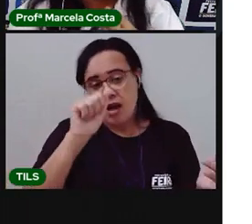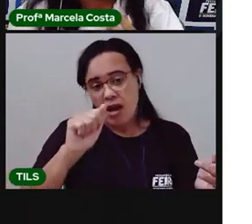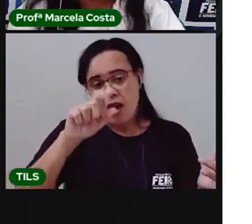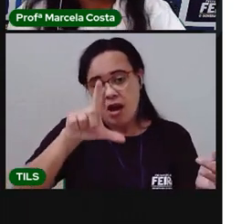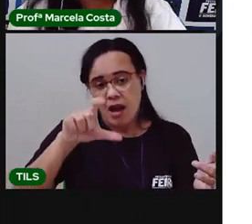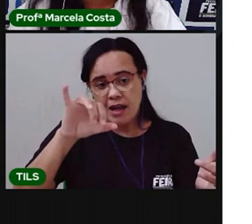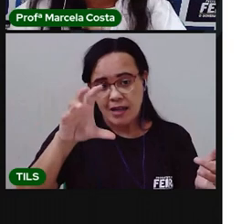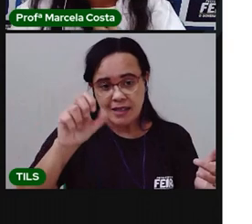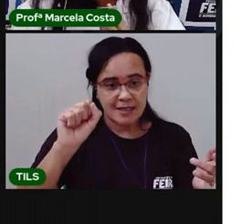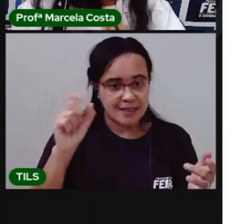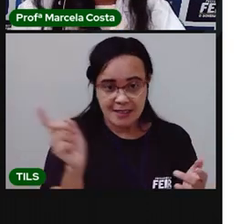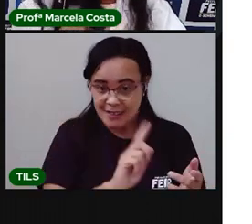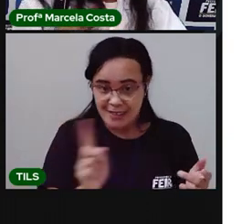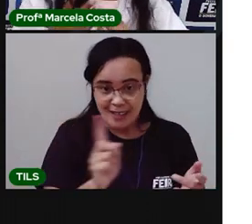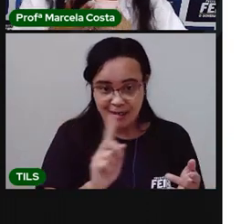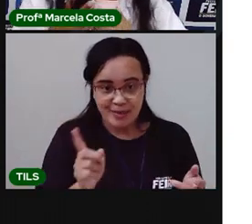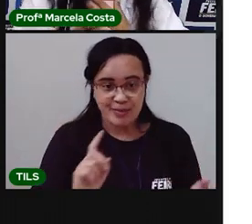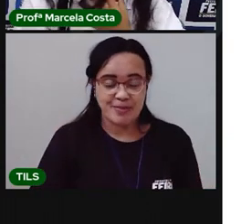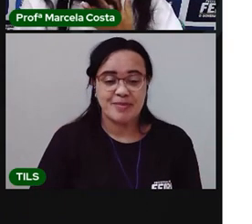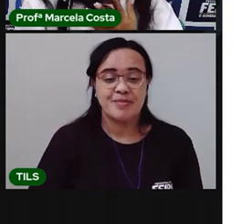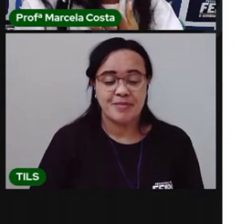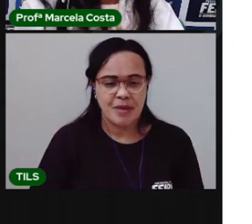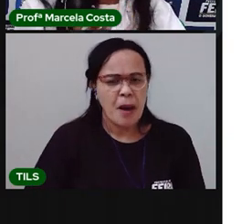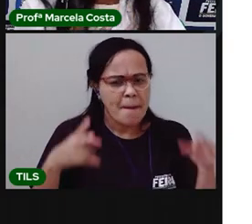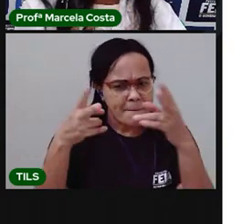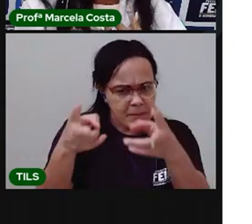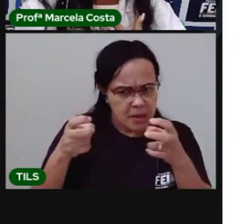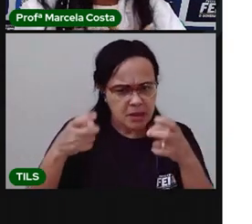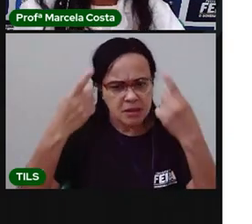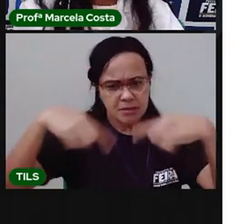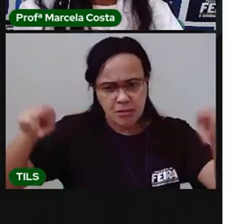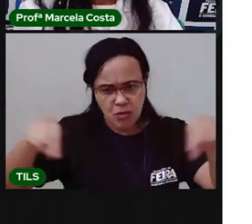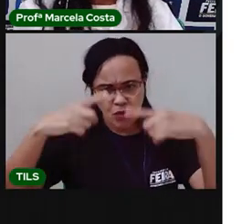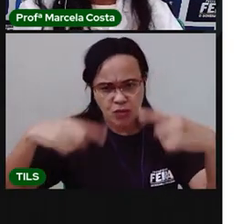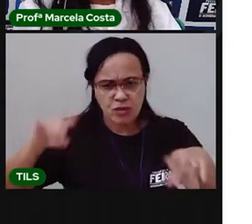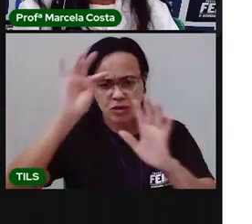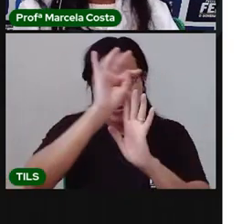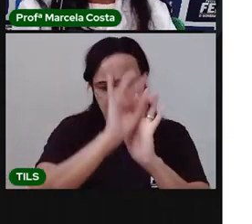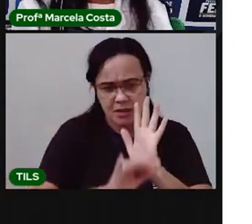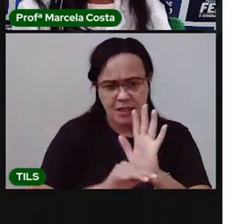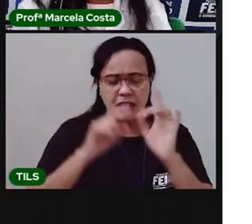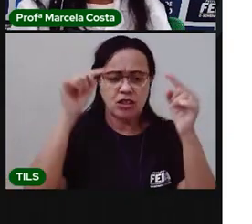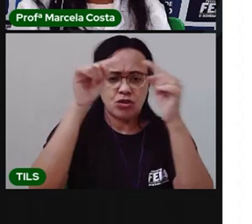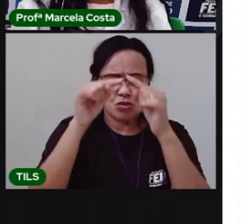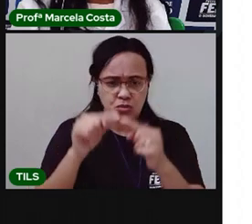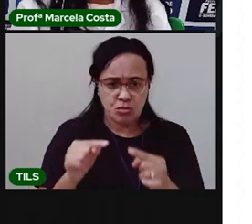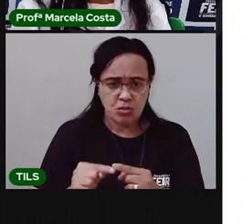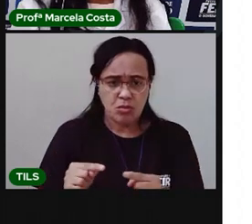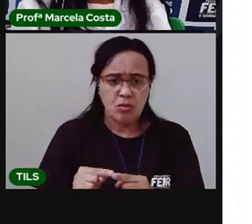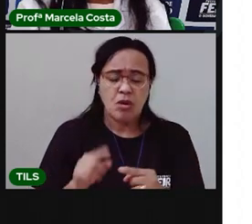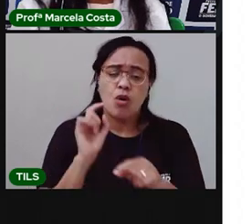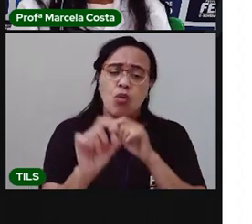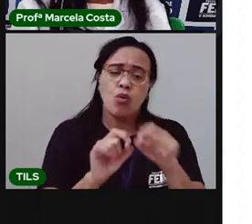Vocês perceberam na canção aqui que eu cantei em nome de algumas pessoas?